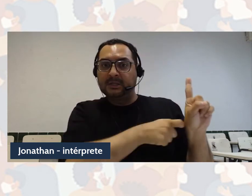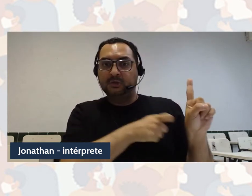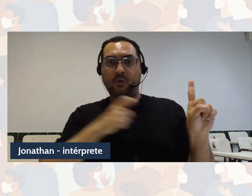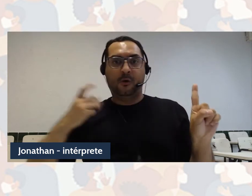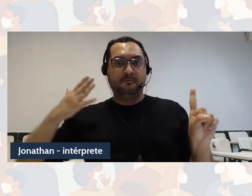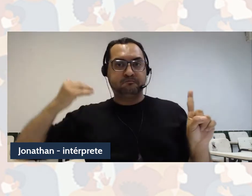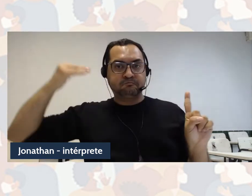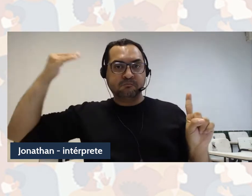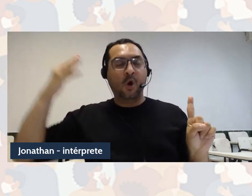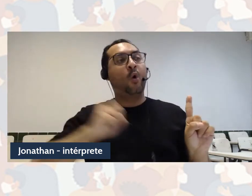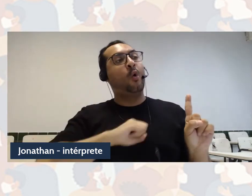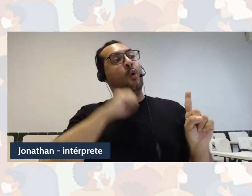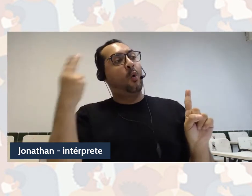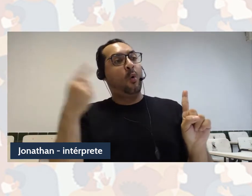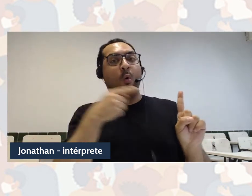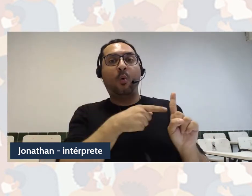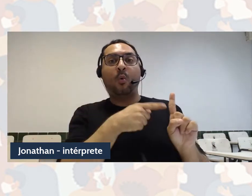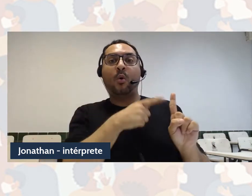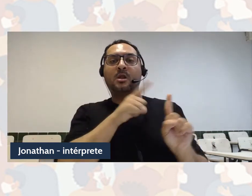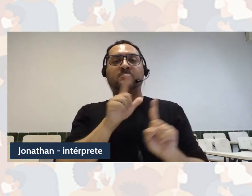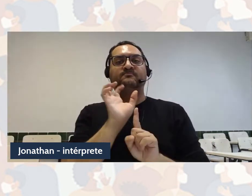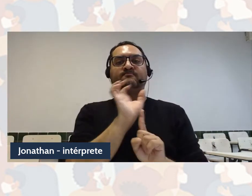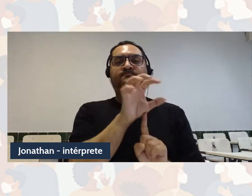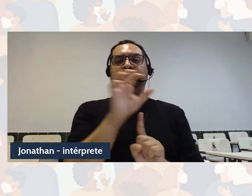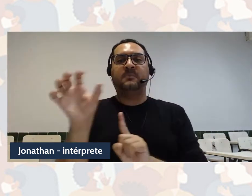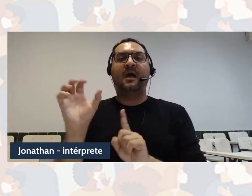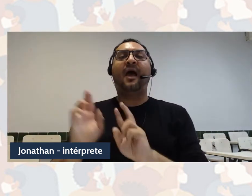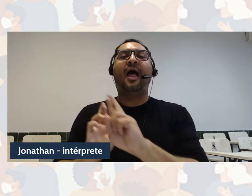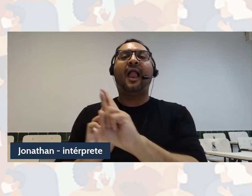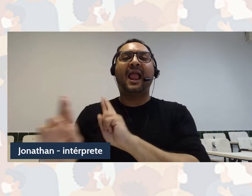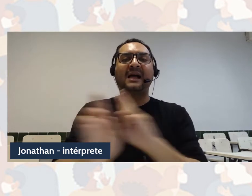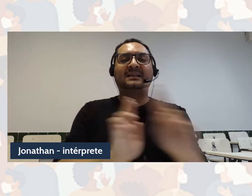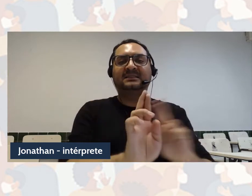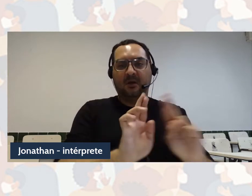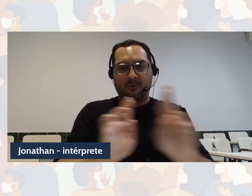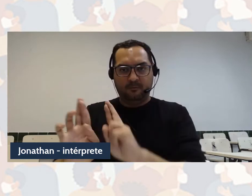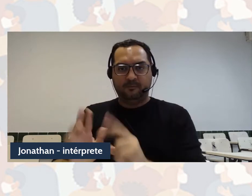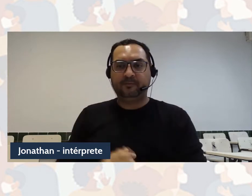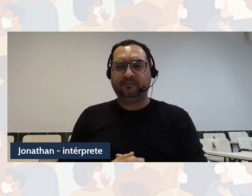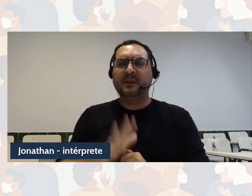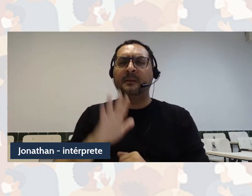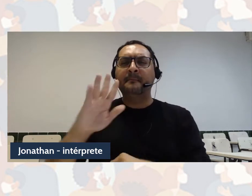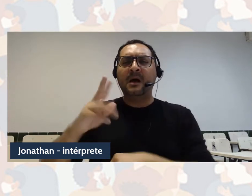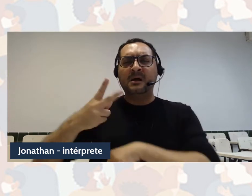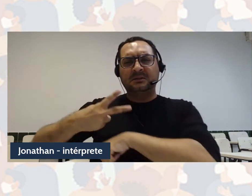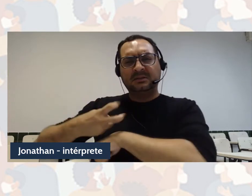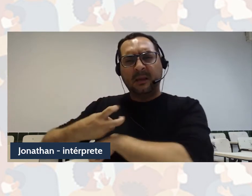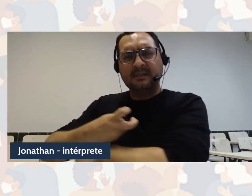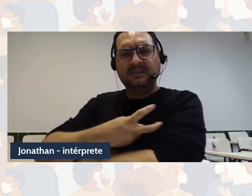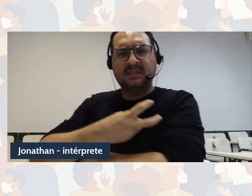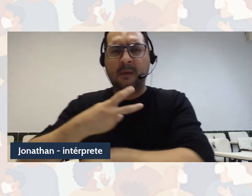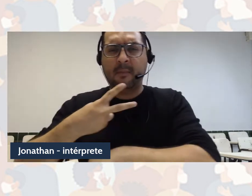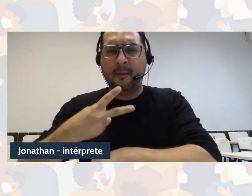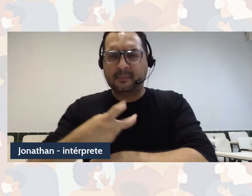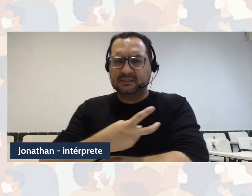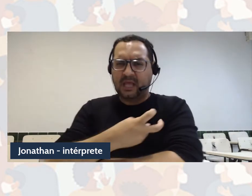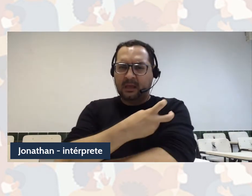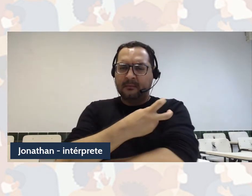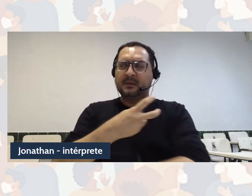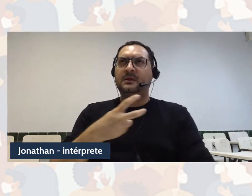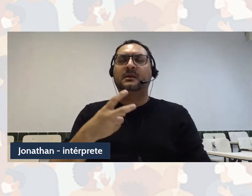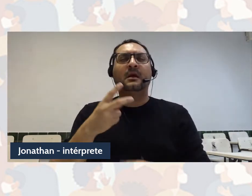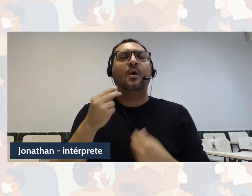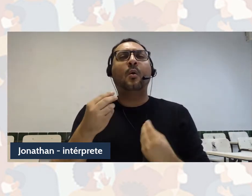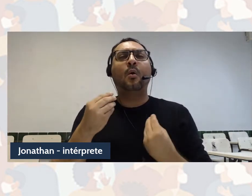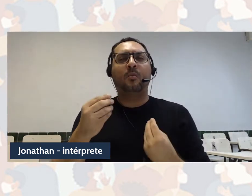e ela se dá por meio de relações. O modo como essa episteme se dá, como se formaliza discursivamente